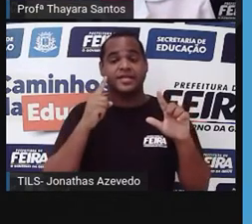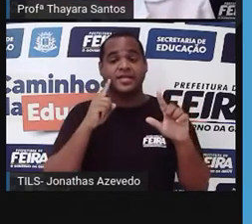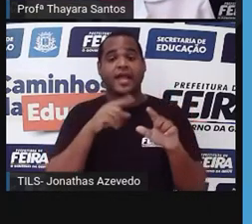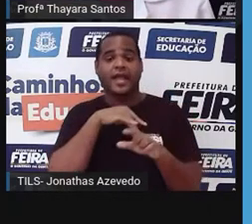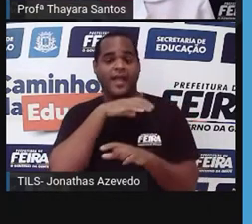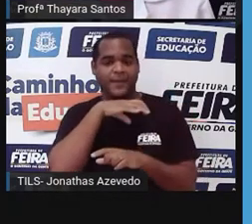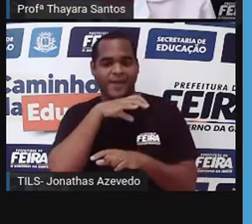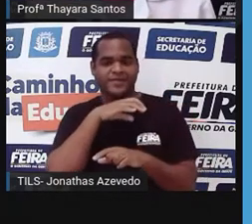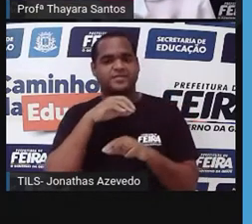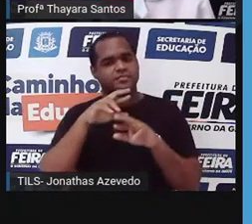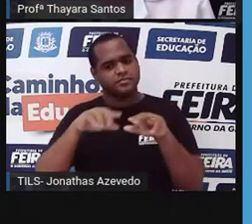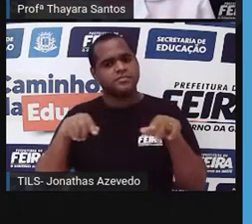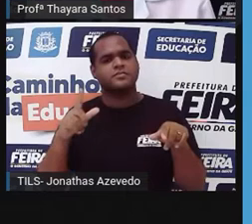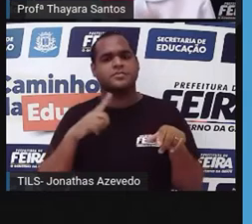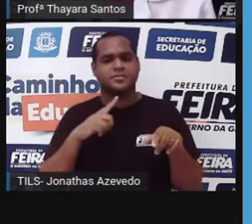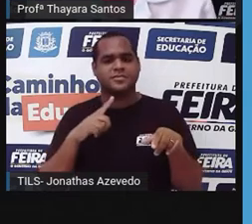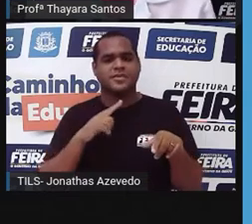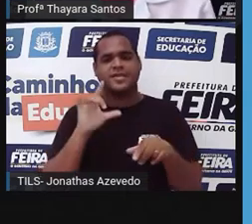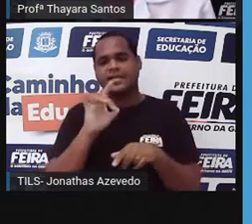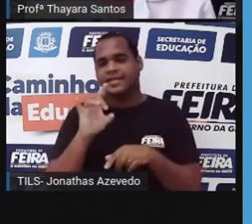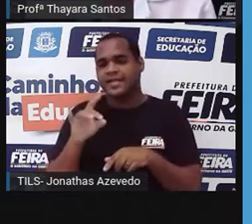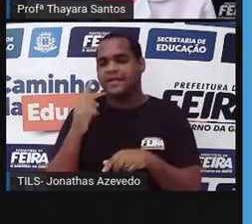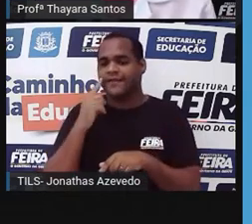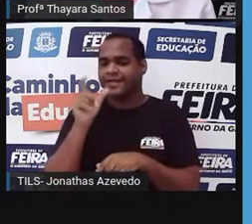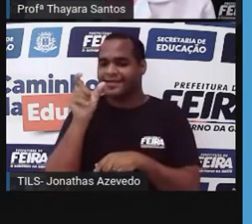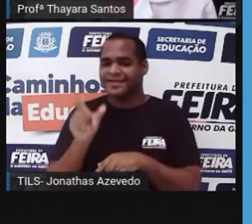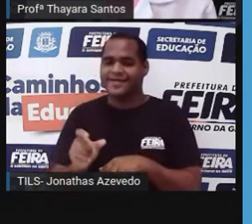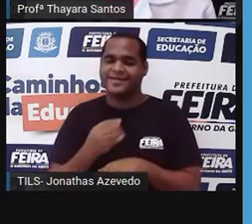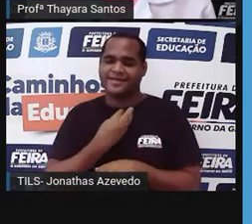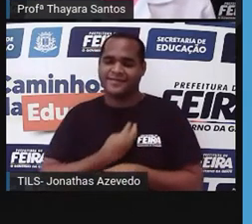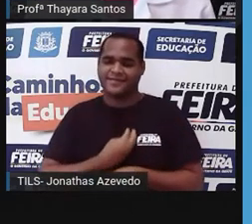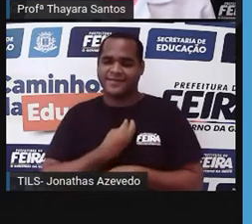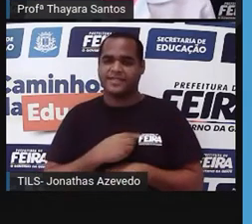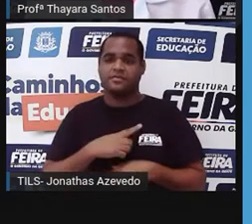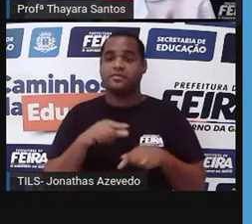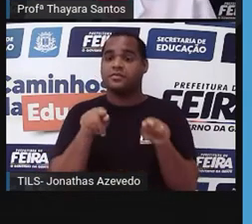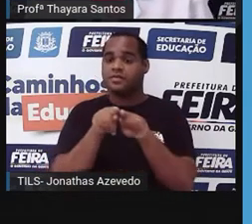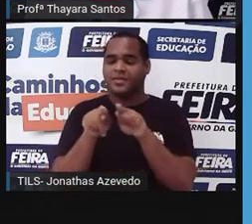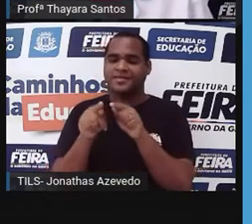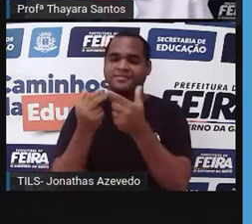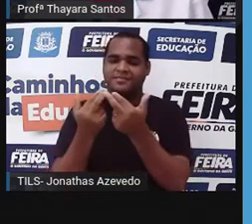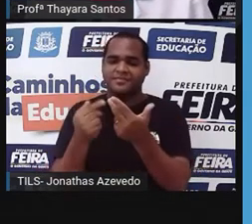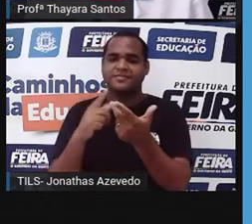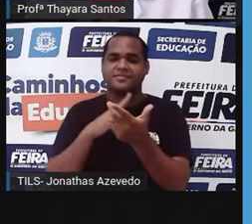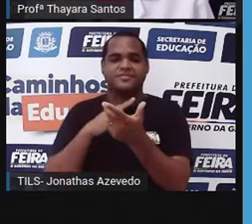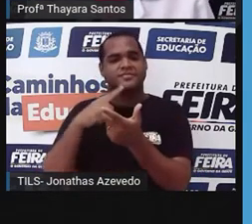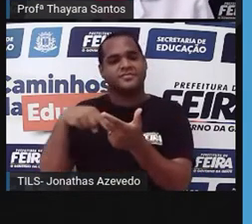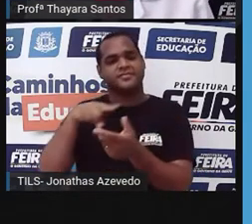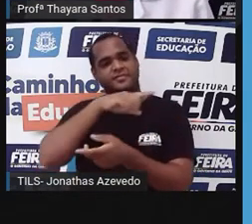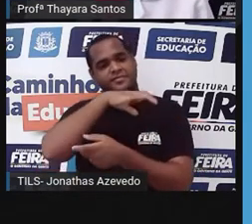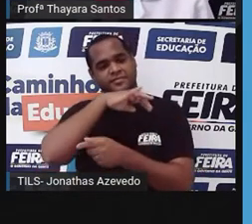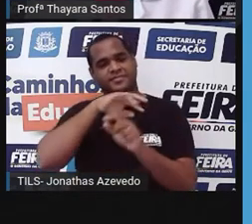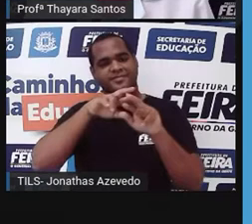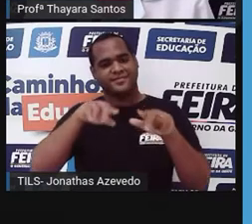não é a célula das plantas. As plantas têm célula vegetal, mas ela também é eucarionte como a dos animais.